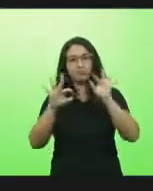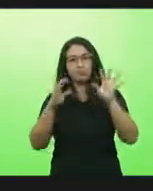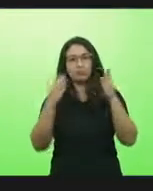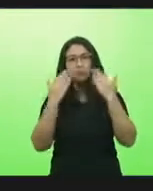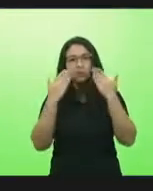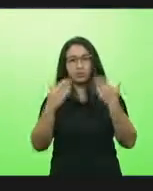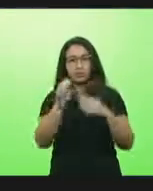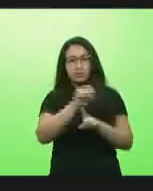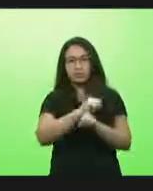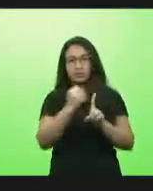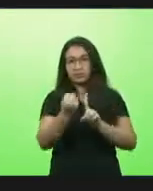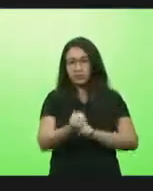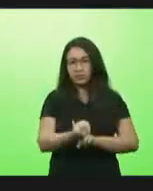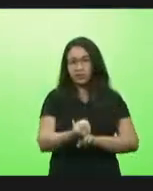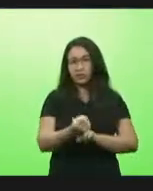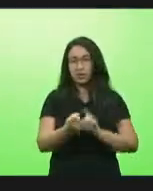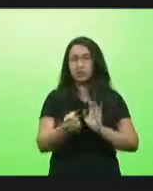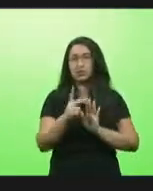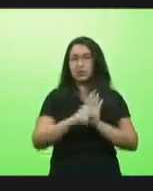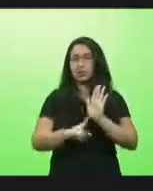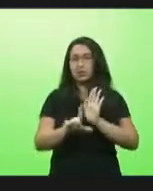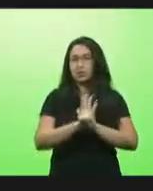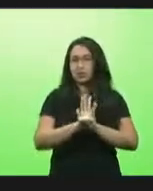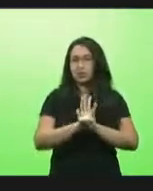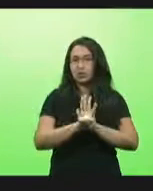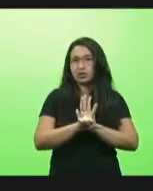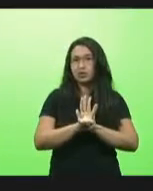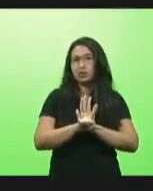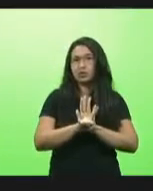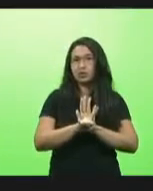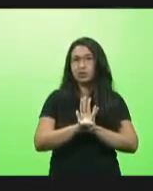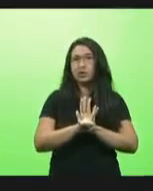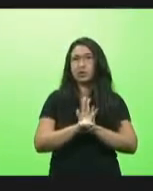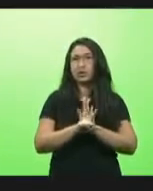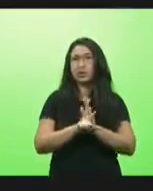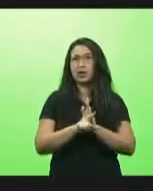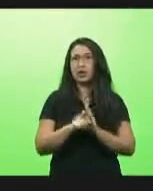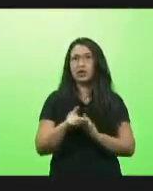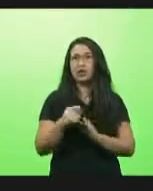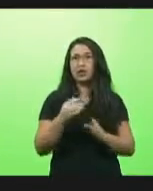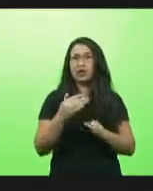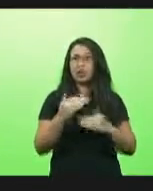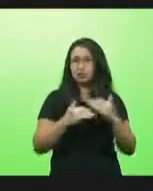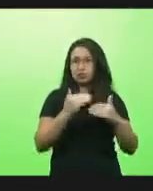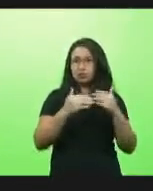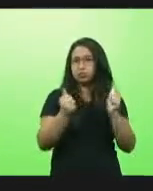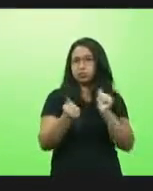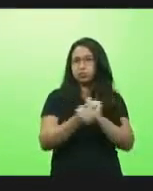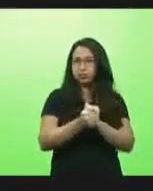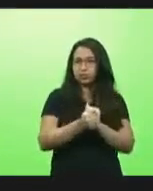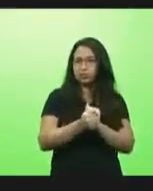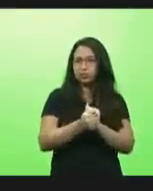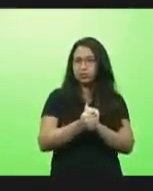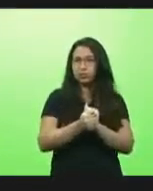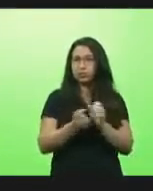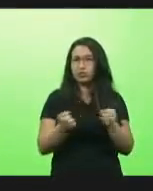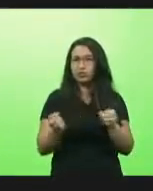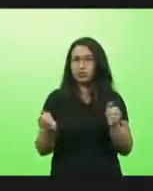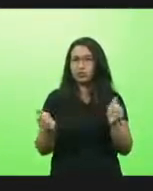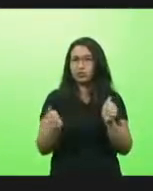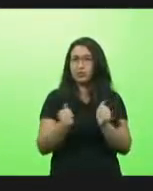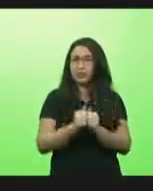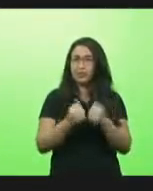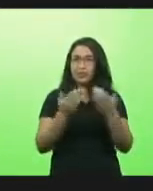um projeto de lei um PL lá na fase ainda minuta de projeto desenvolvido em conjunto em parceria ouvindo aí o Ministério